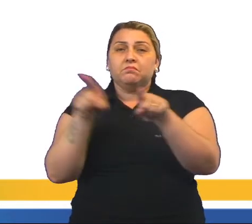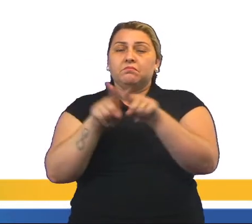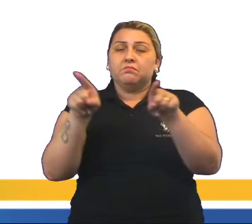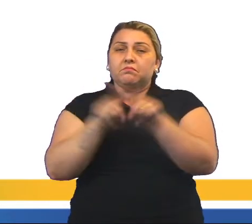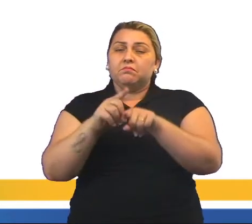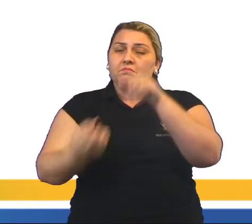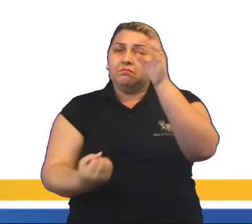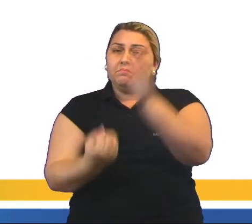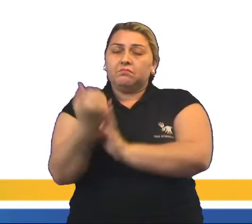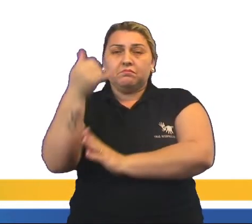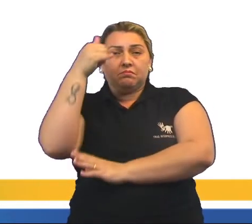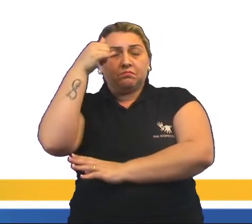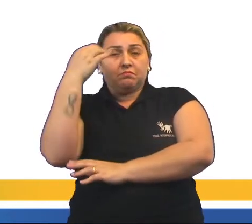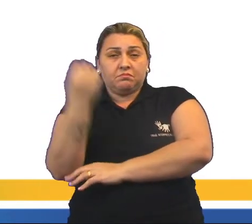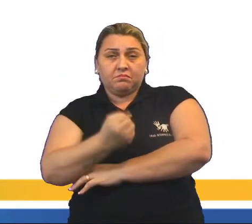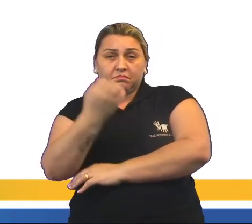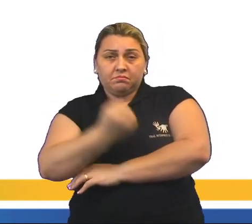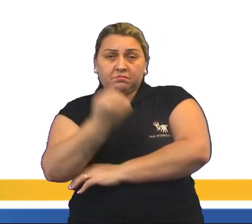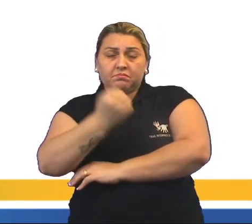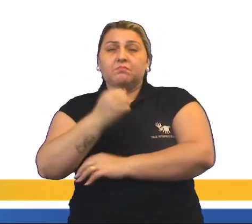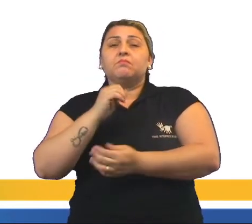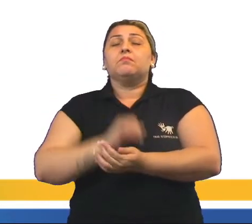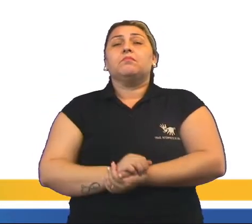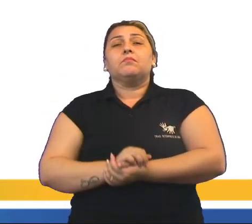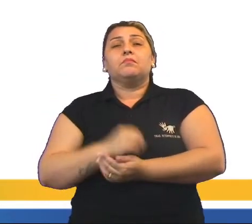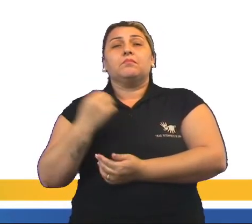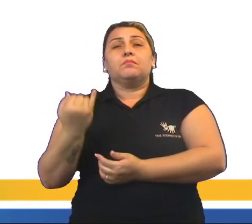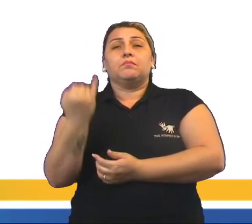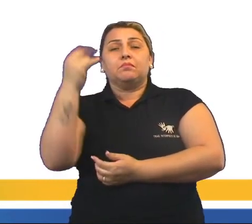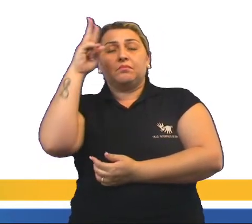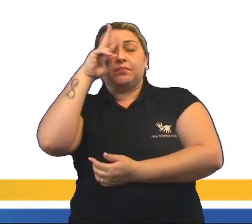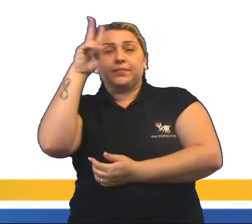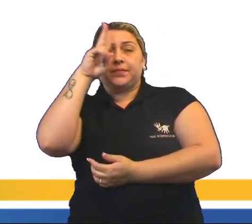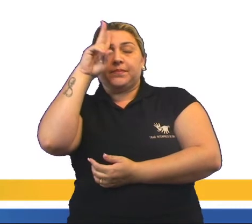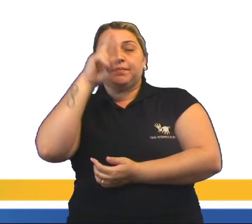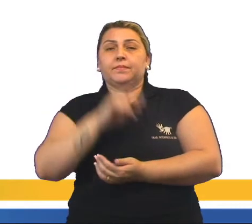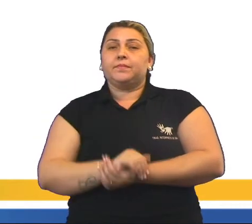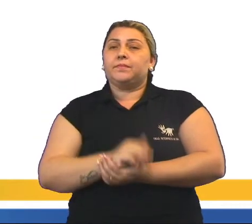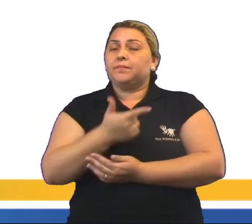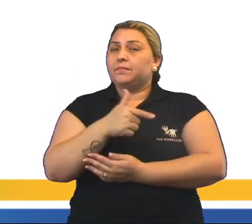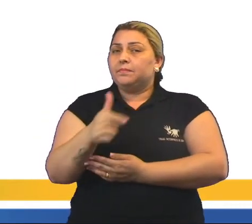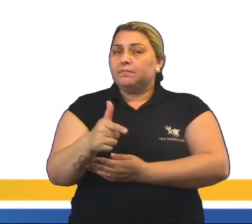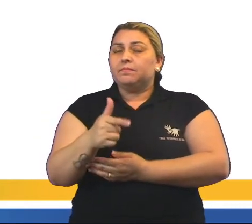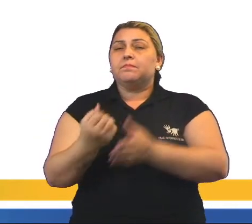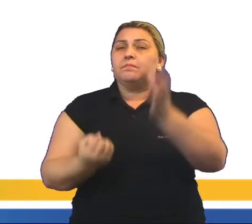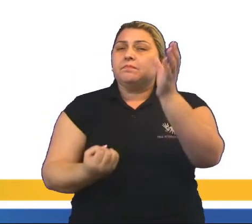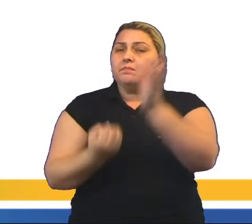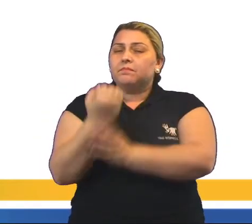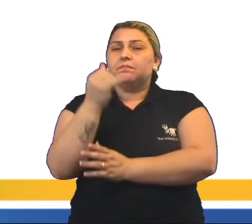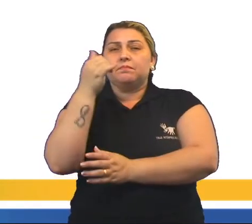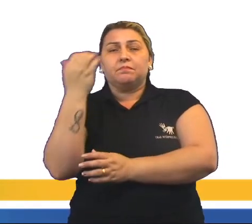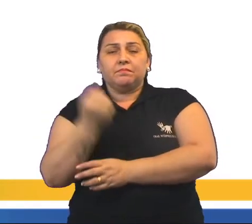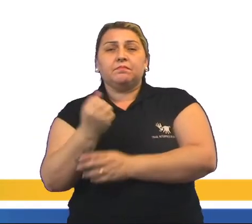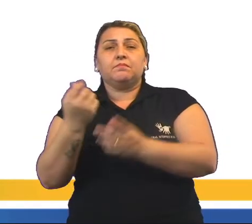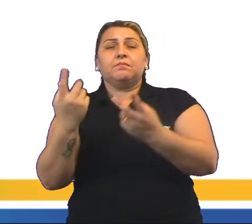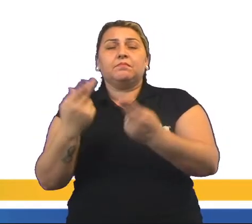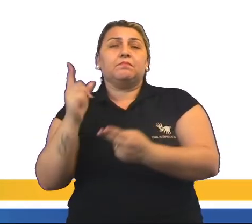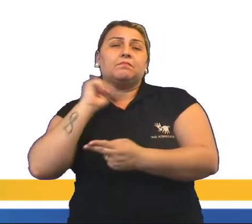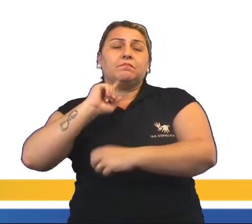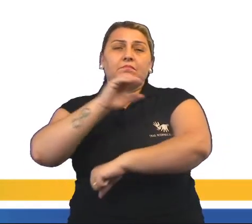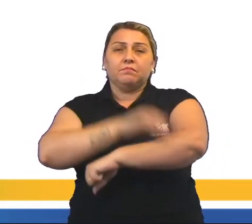produção de leite. E é interessante ressaltar que, embora não produzisse tanto leite quanto Minas Gerais,